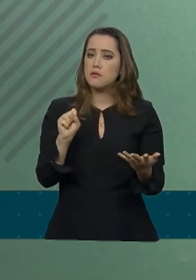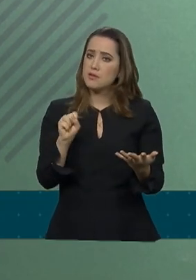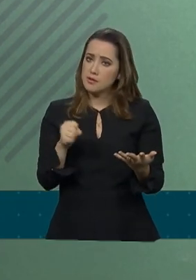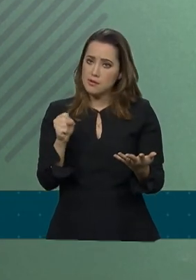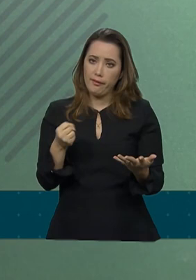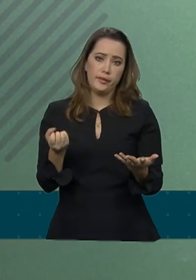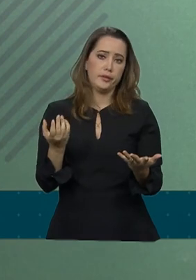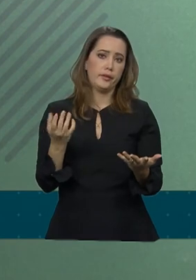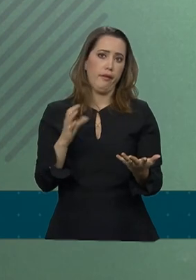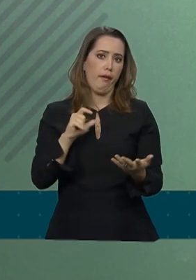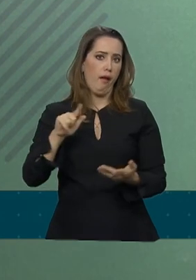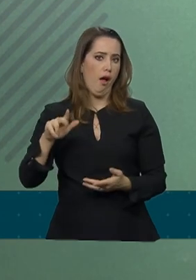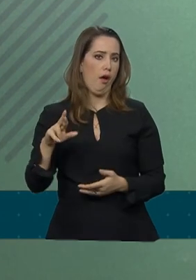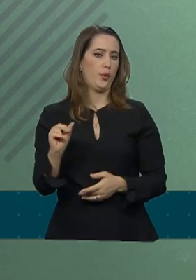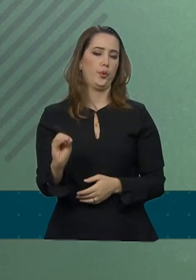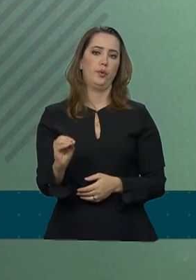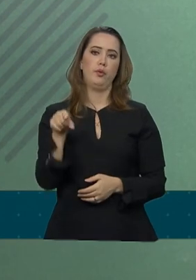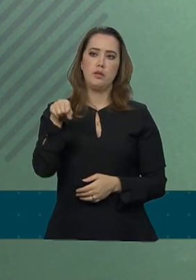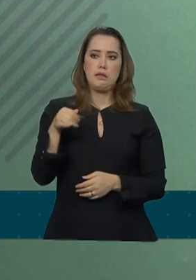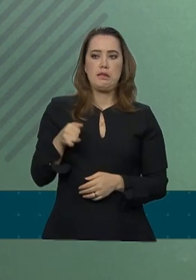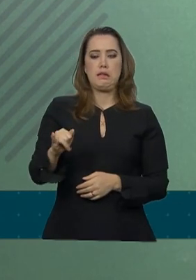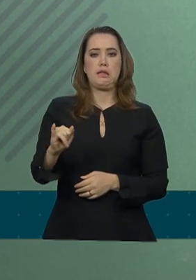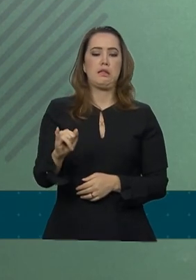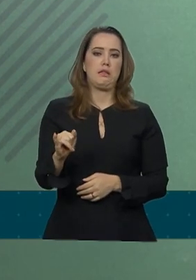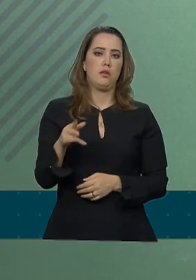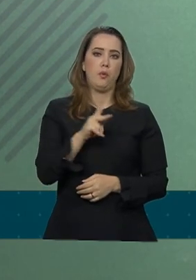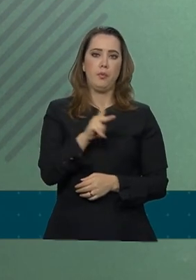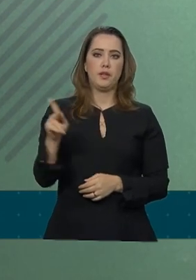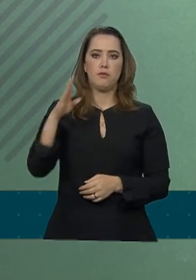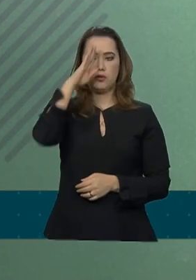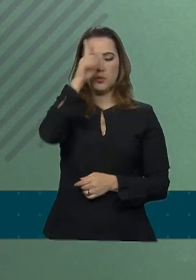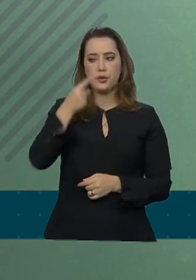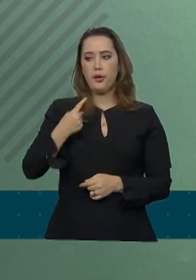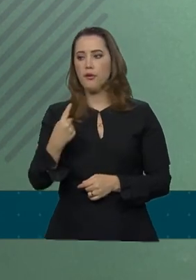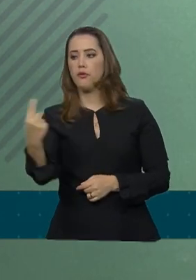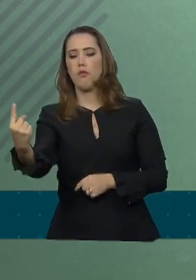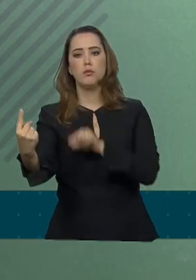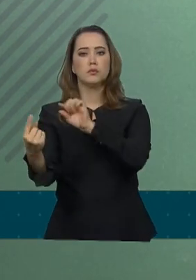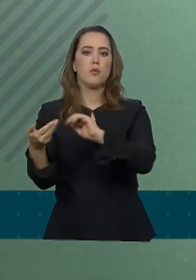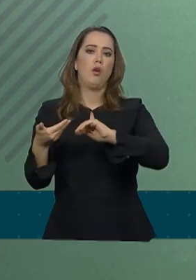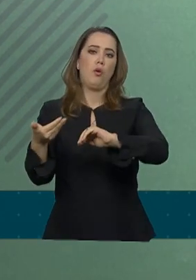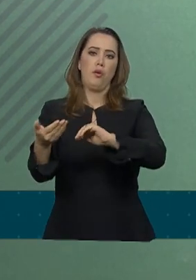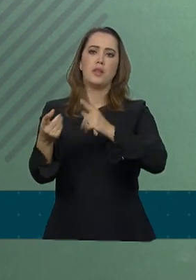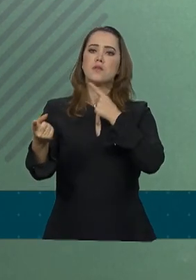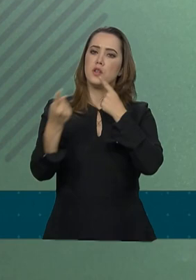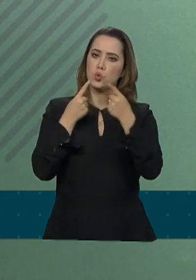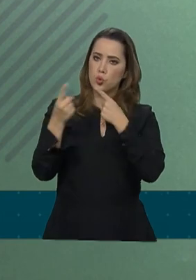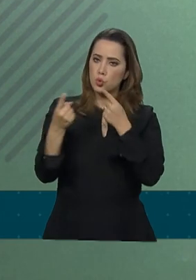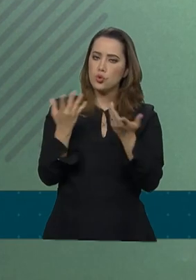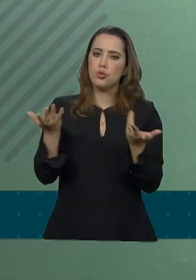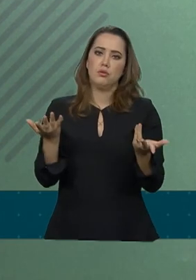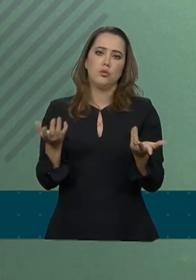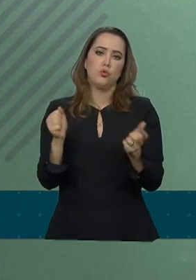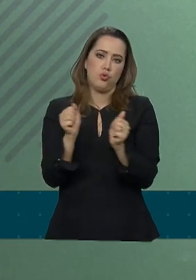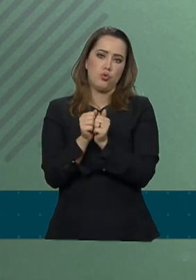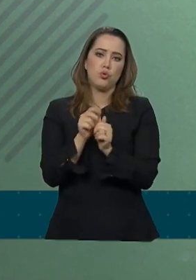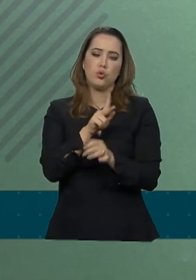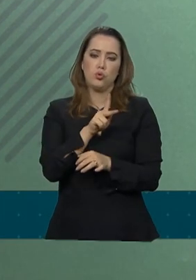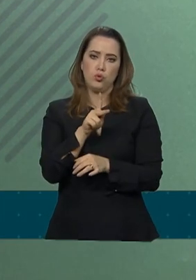em estando lá, ele há de discuti-la com os parlamentares, em especial com o presidente daquela casa, que é o deputado Rodrigo Maia.